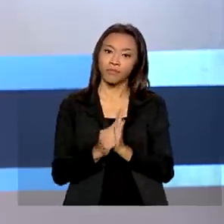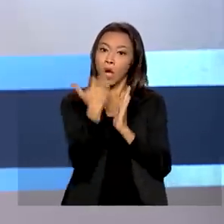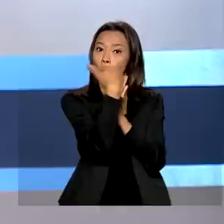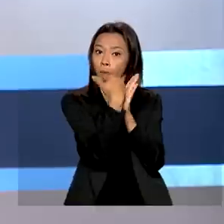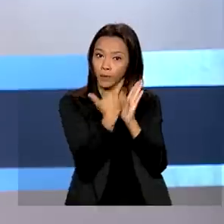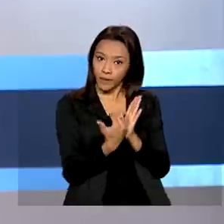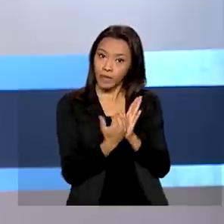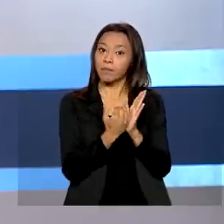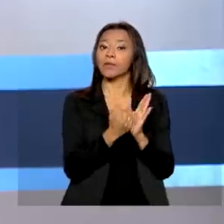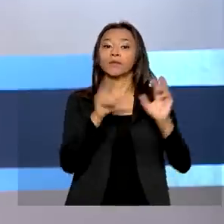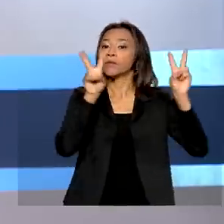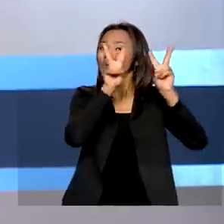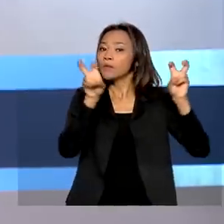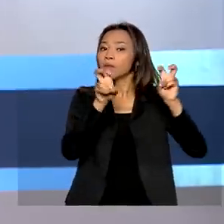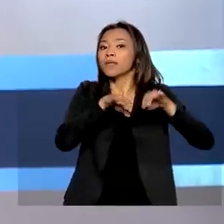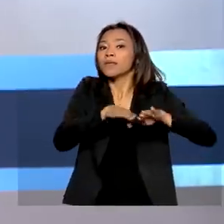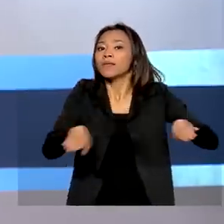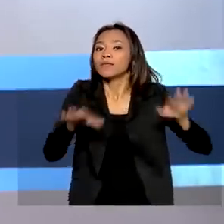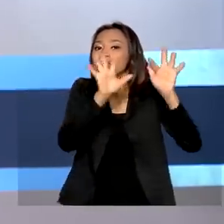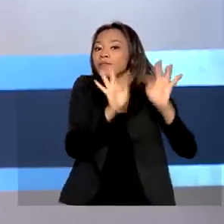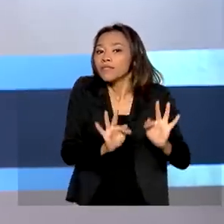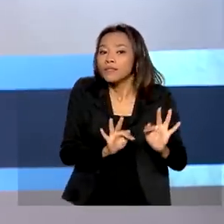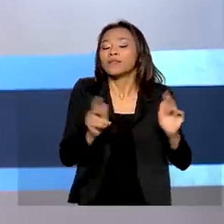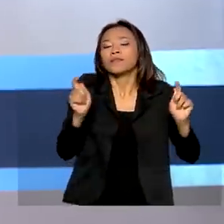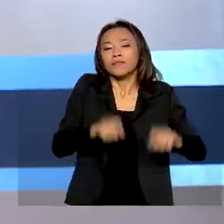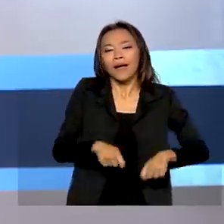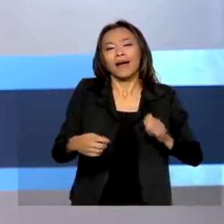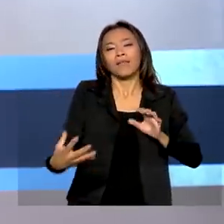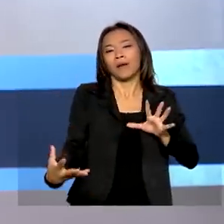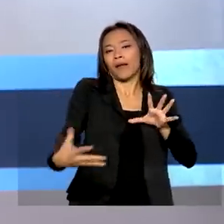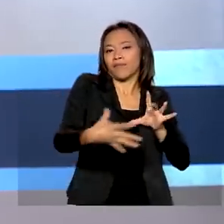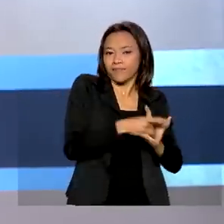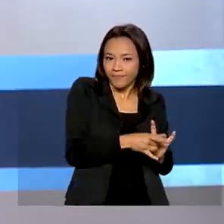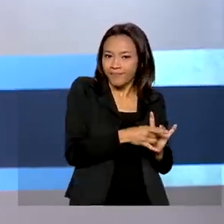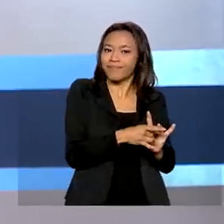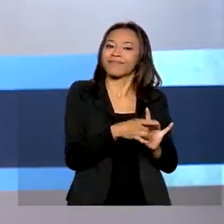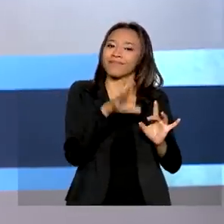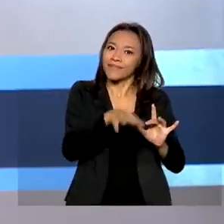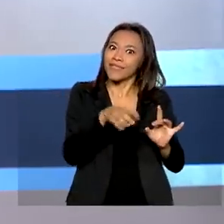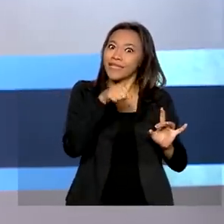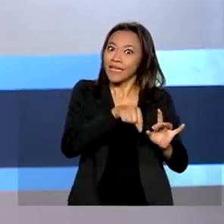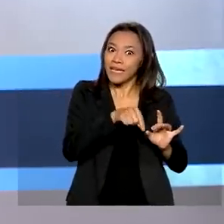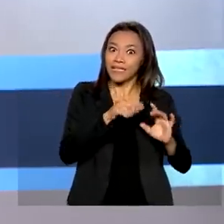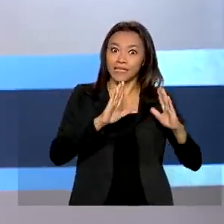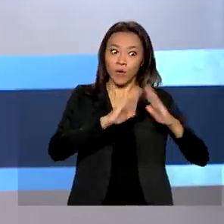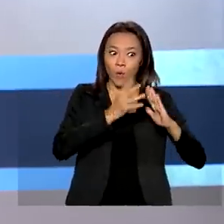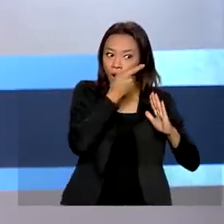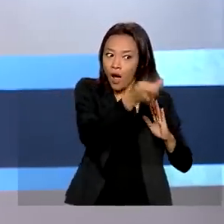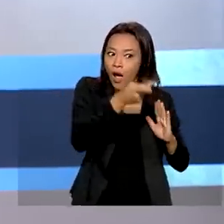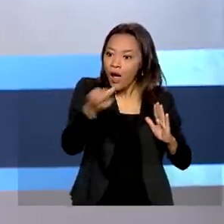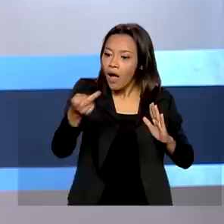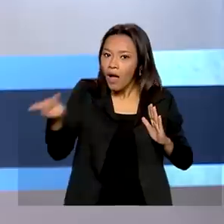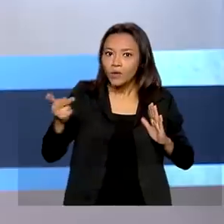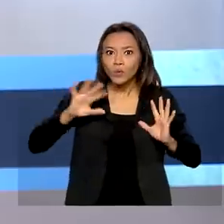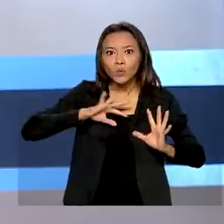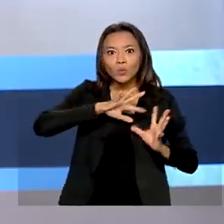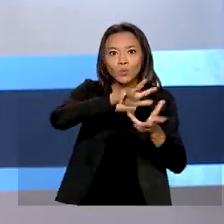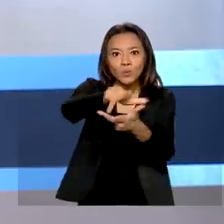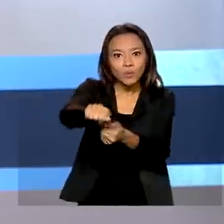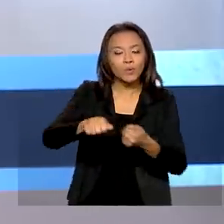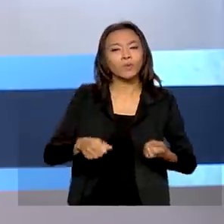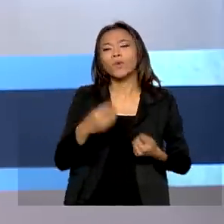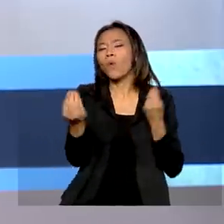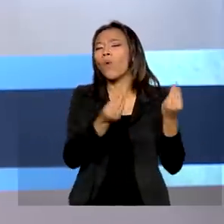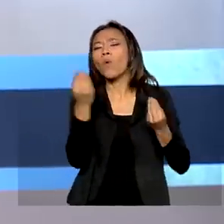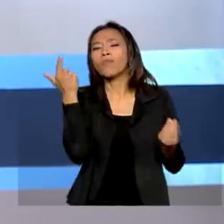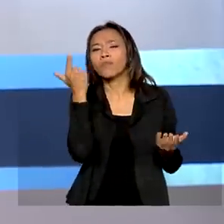vão ter a oportunidade de integrar o maior programa de visitação domiciliar do mundo. Para aderir, o gestor